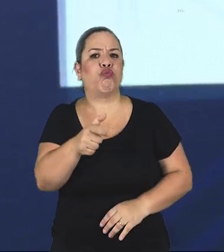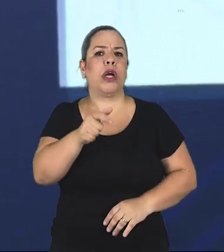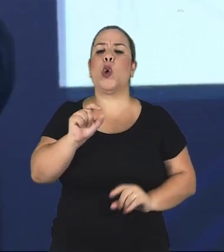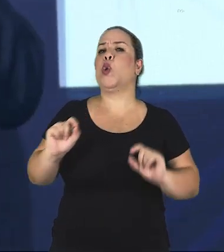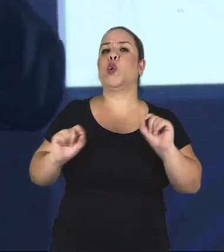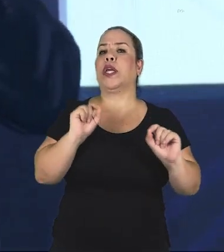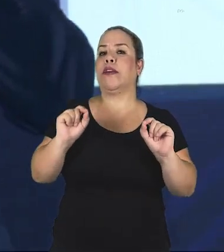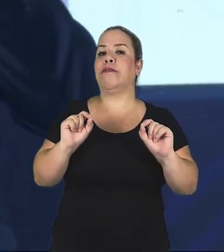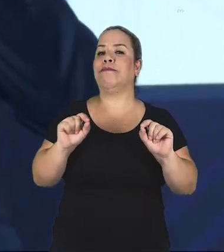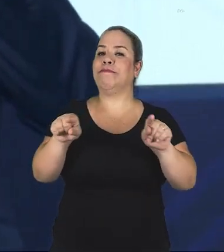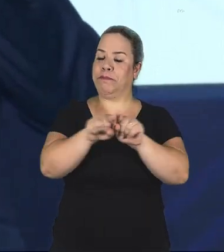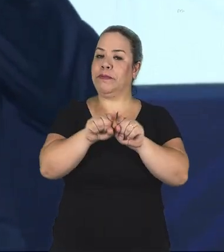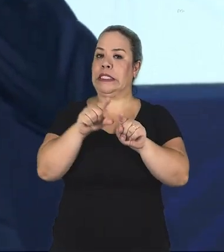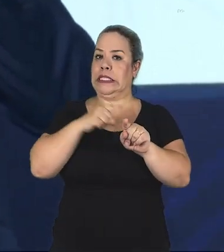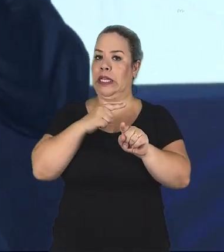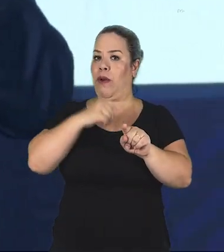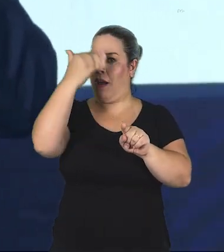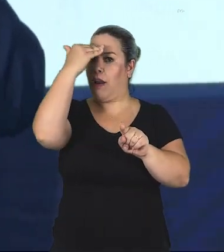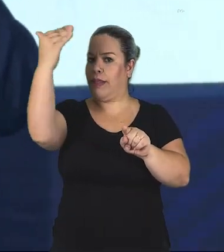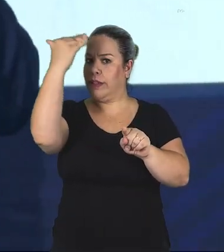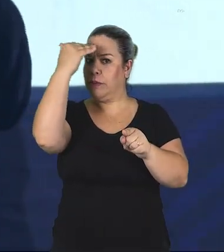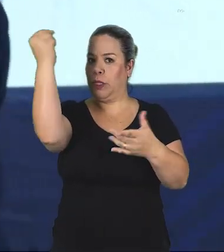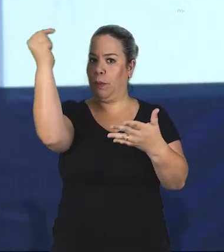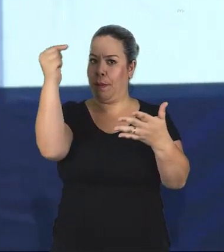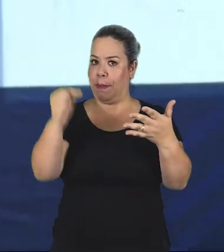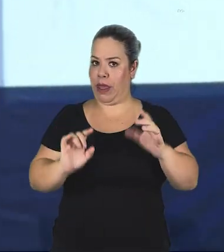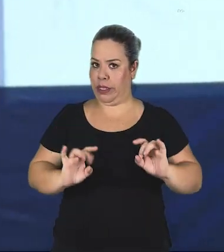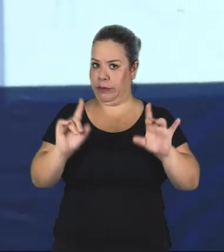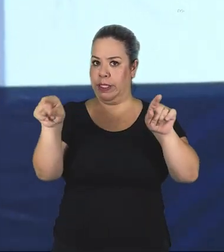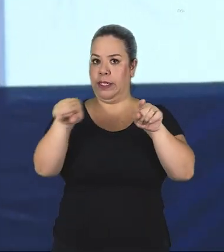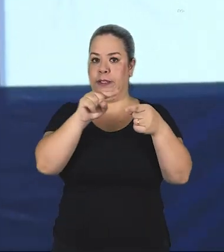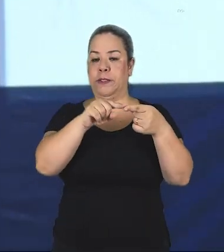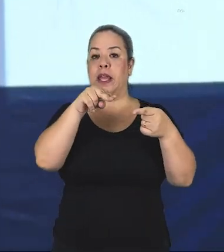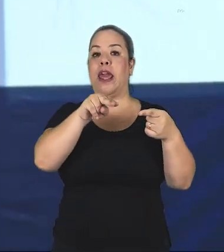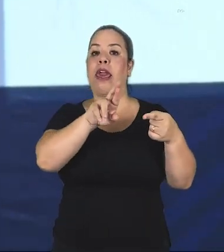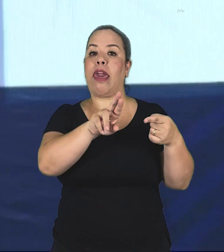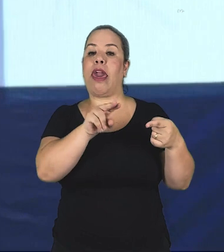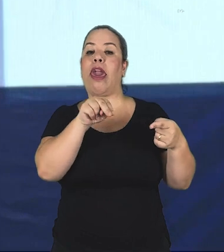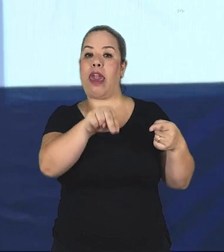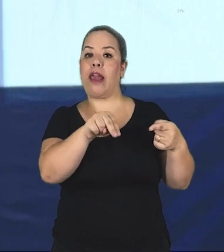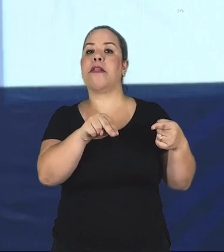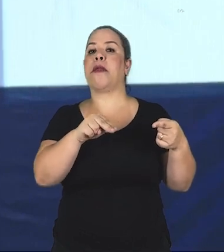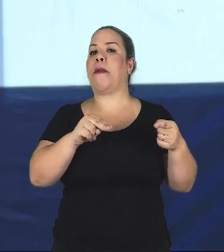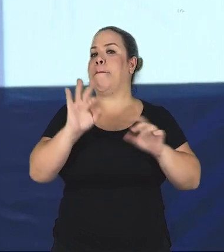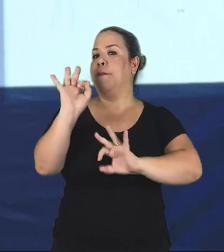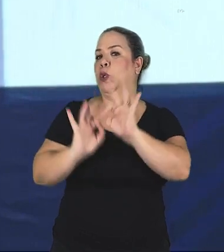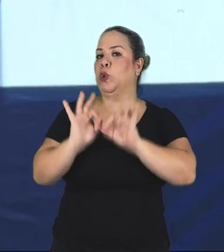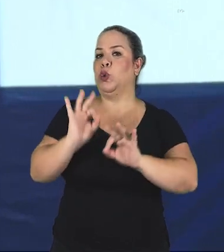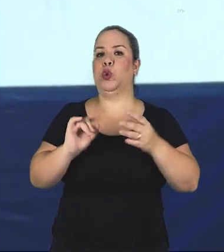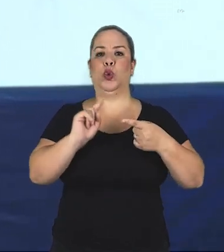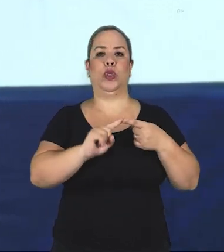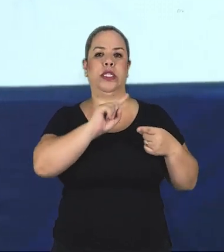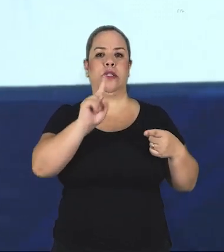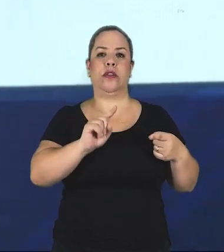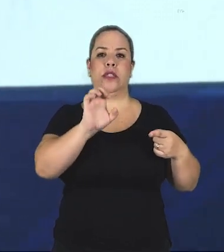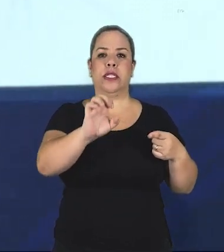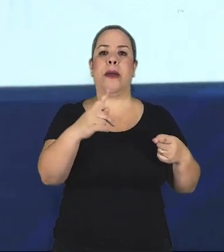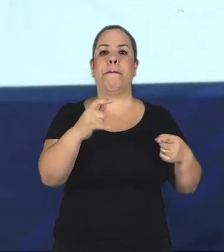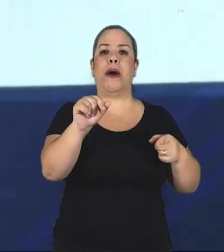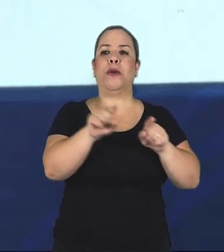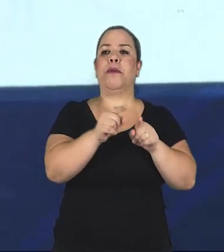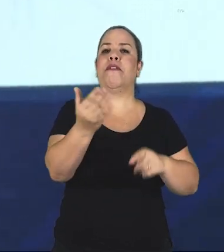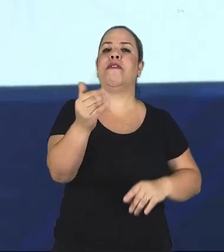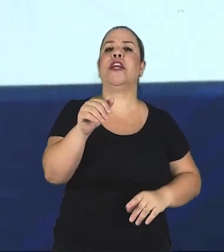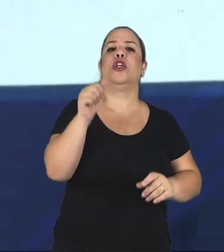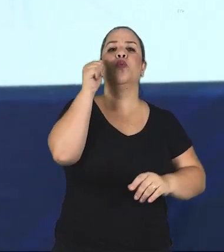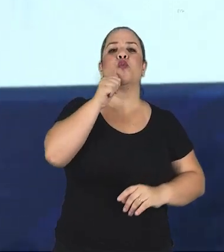E aí eu queria fazer alguns agradecimentos especiais. Primeiro, a N Produções, o Zé Paulo, da empresa, a Jaqueline. Levanta